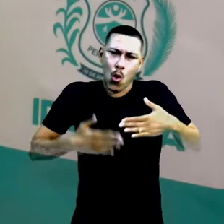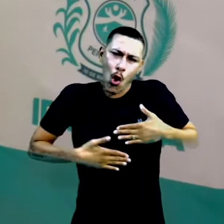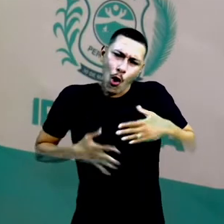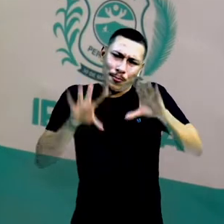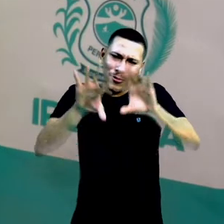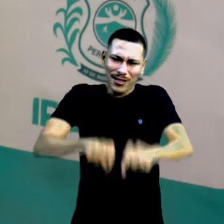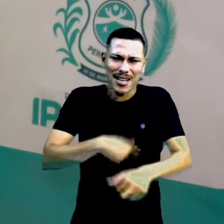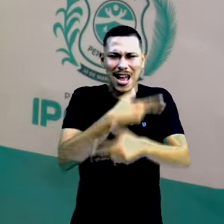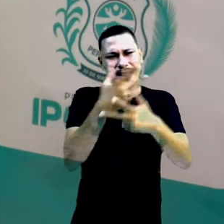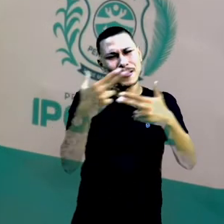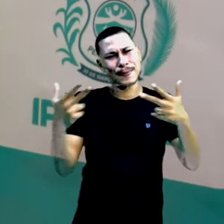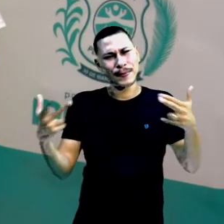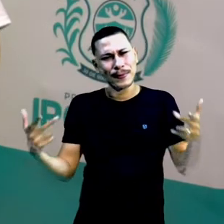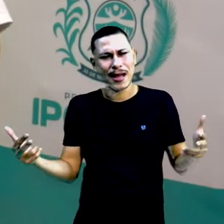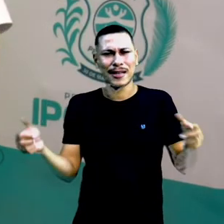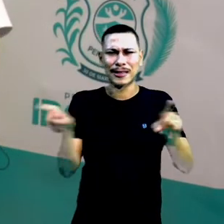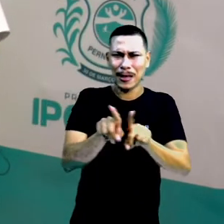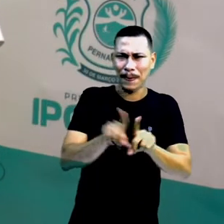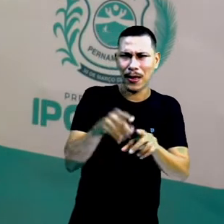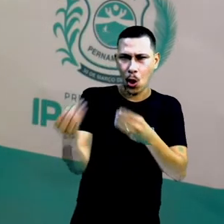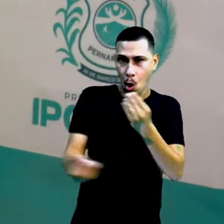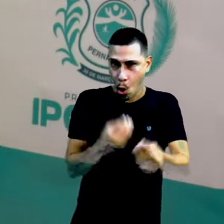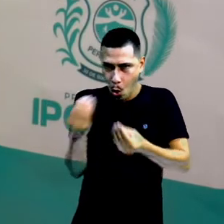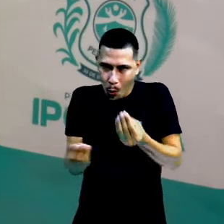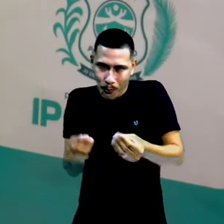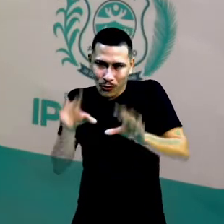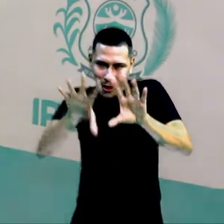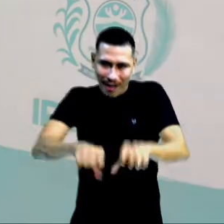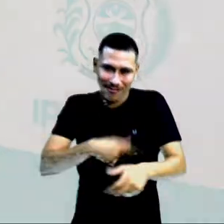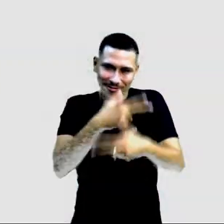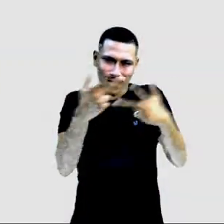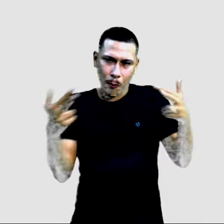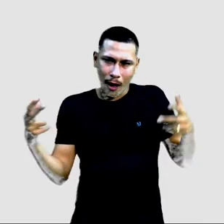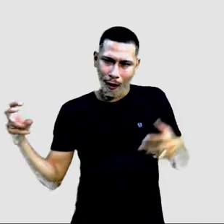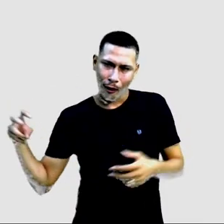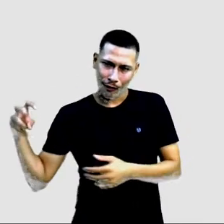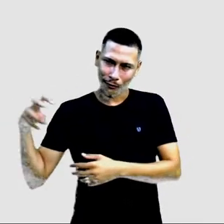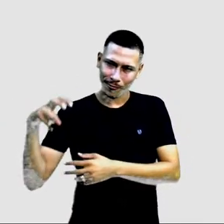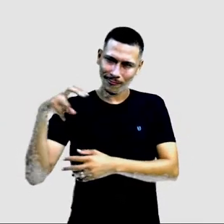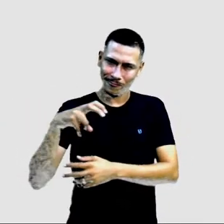também como eles se locomovem, né, saem do lugar.